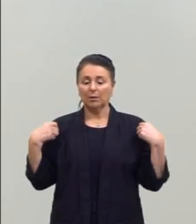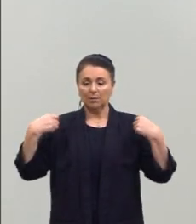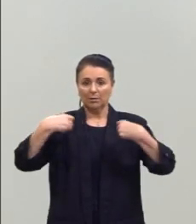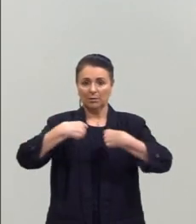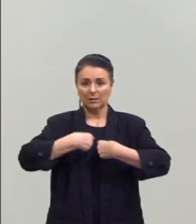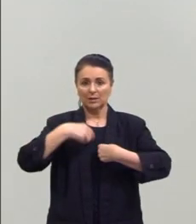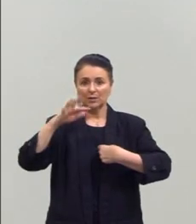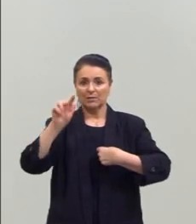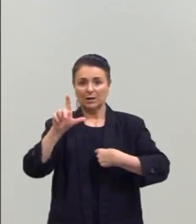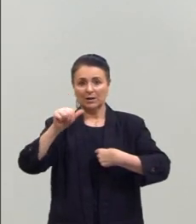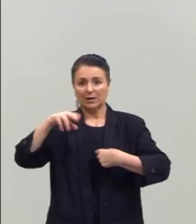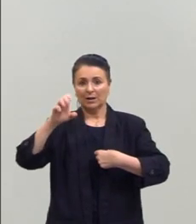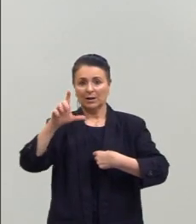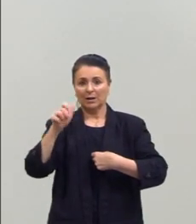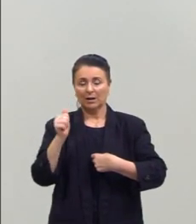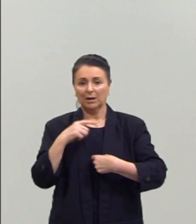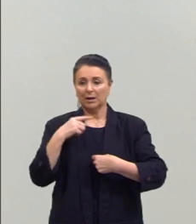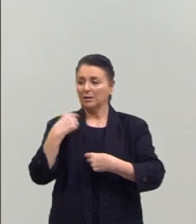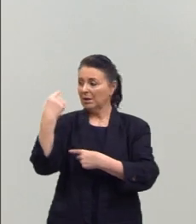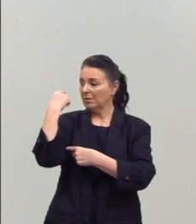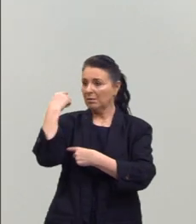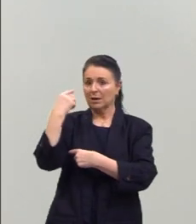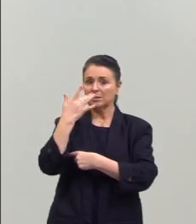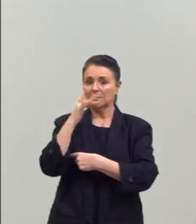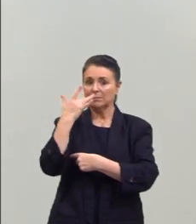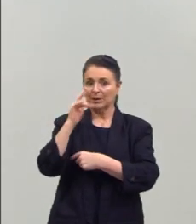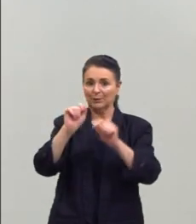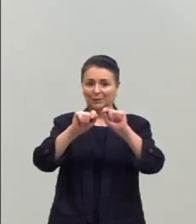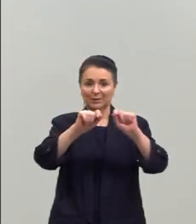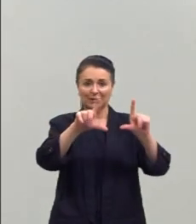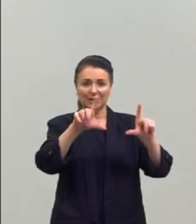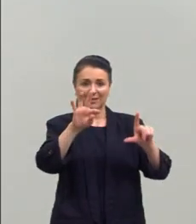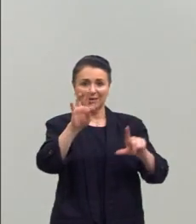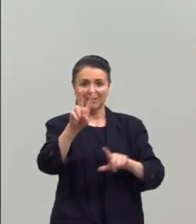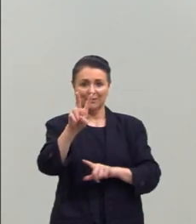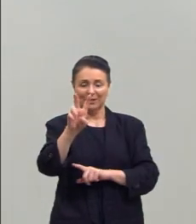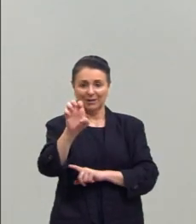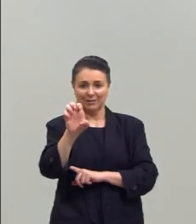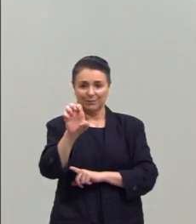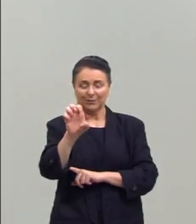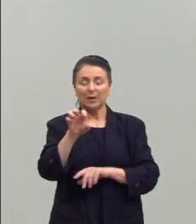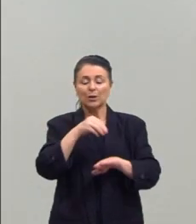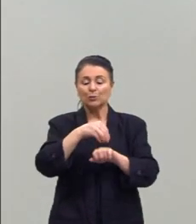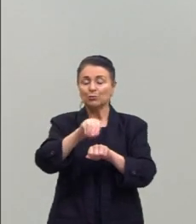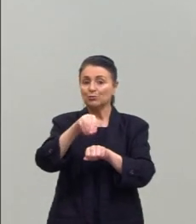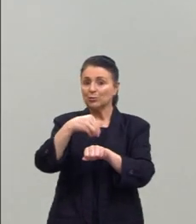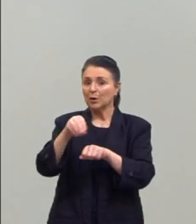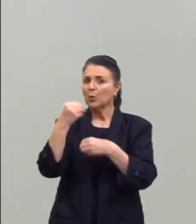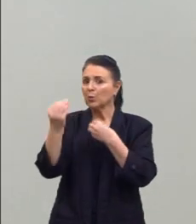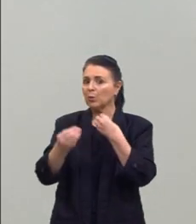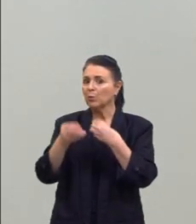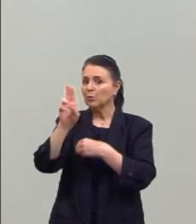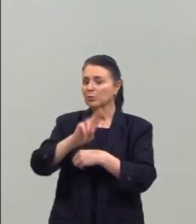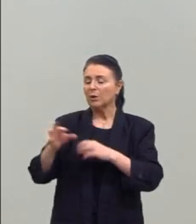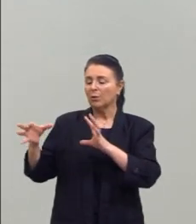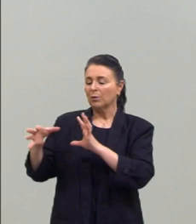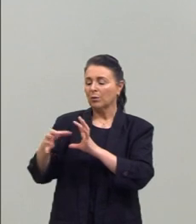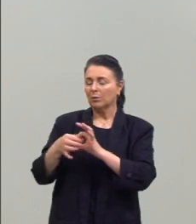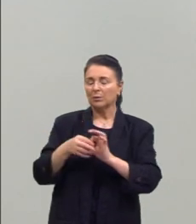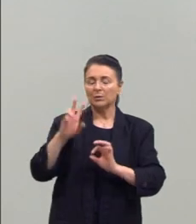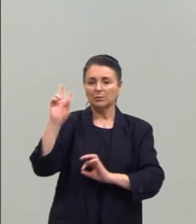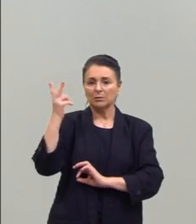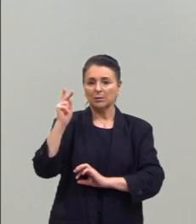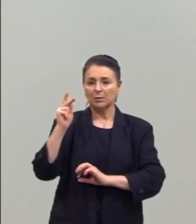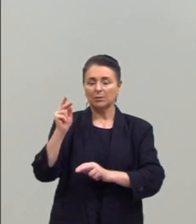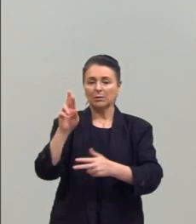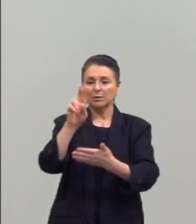flanela e aqui atrás de mim, o quadro branco da TVE. E eu vou dar algumas dicas de como usar o contexto histórico na redação